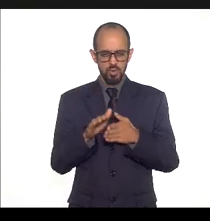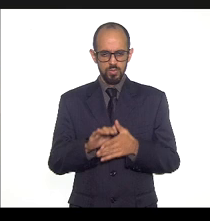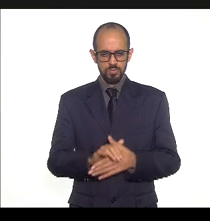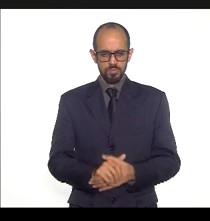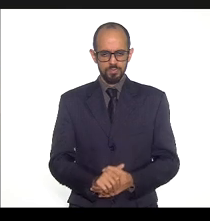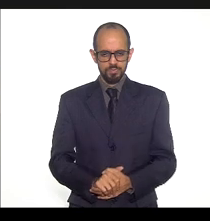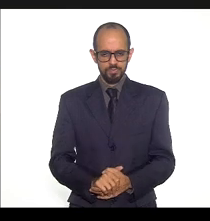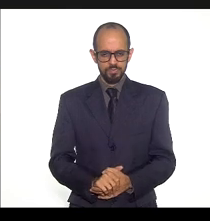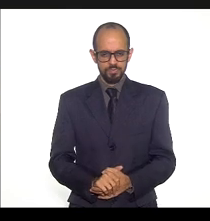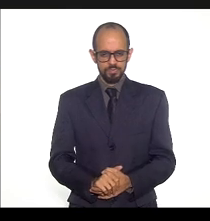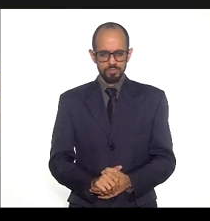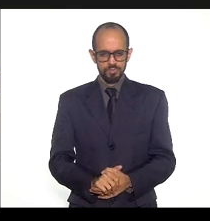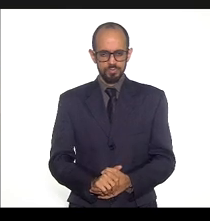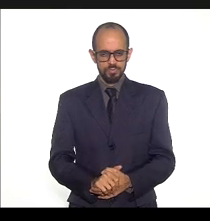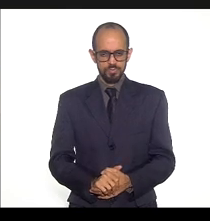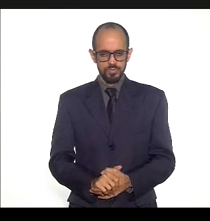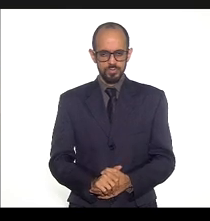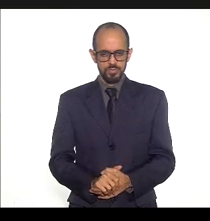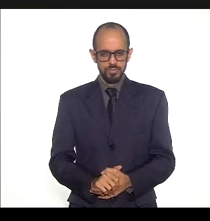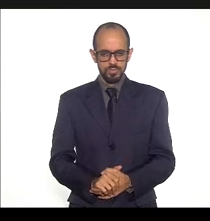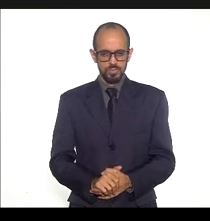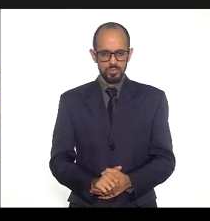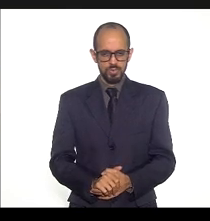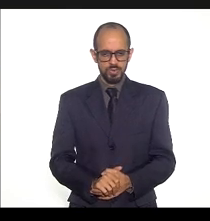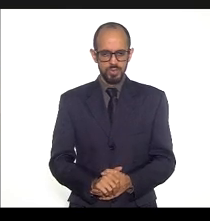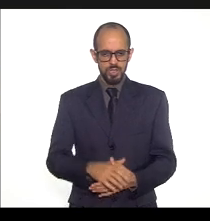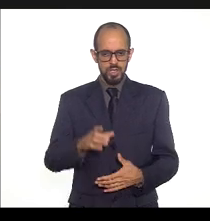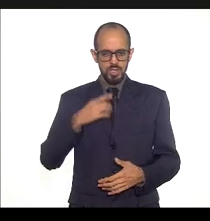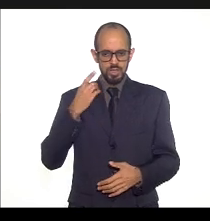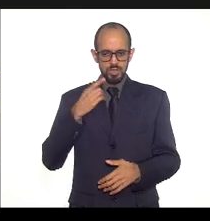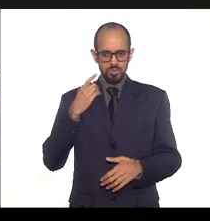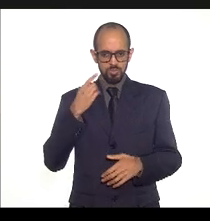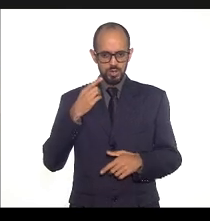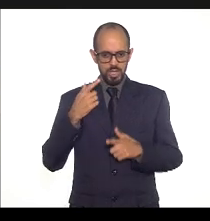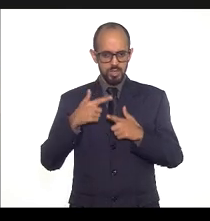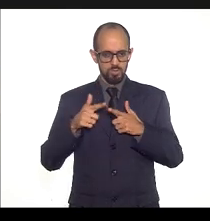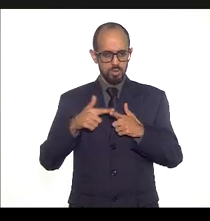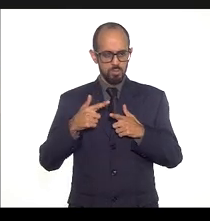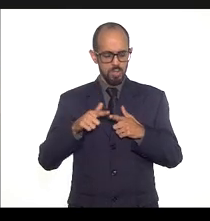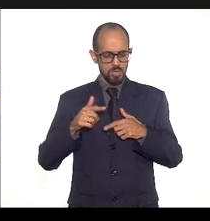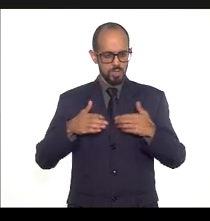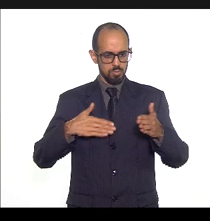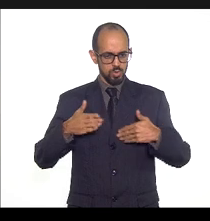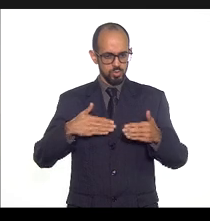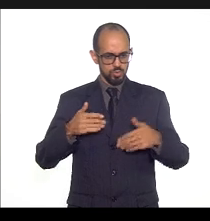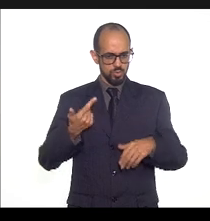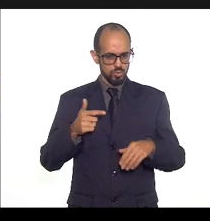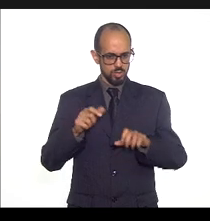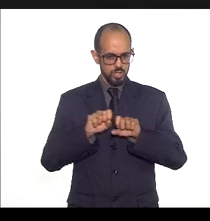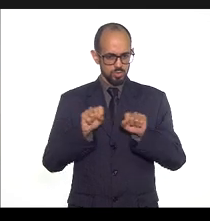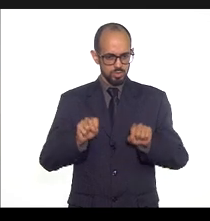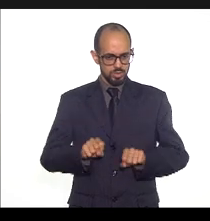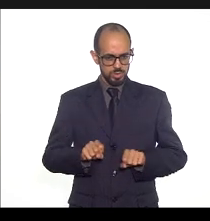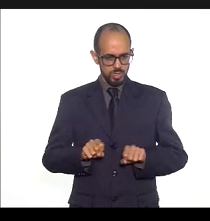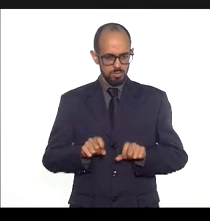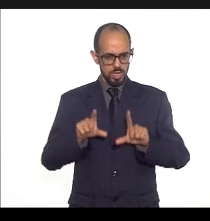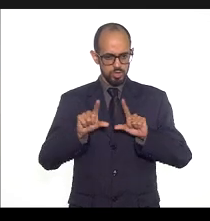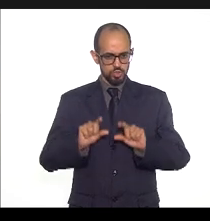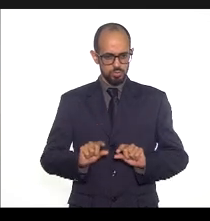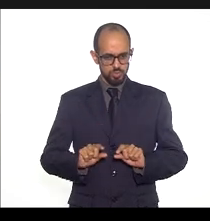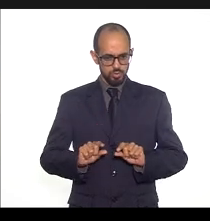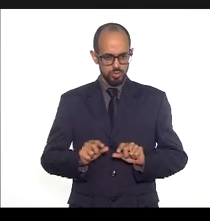Deputada, só um minuto. O problema da informação da produção que não está no sistema, a redução das internações de